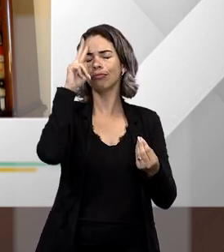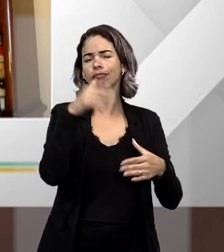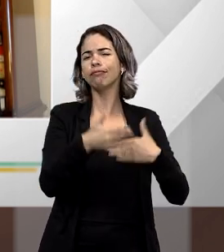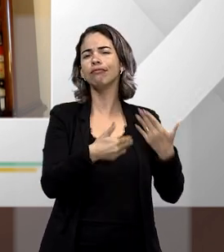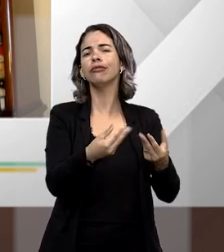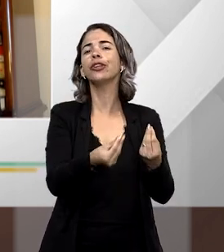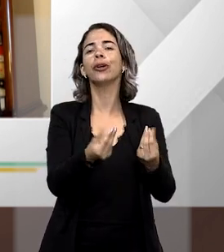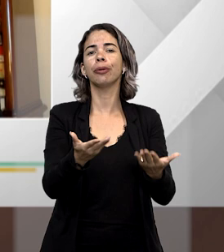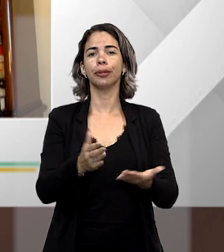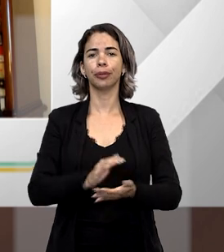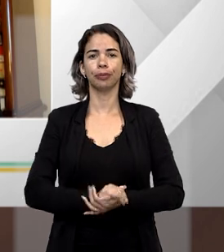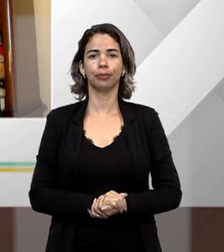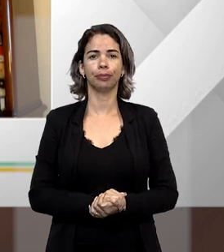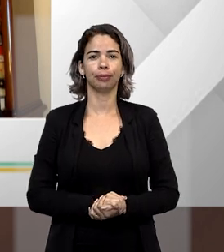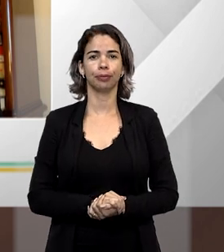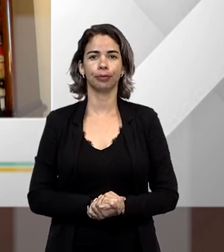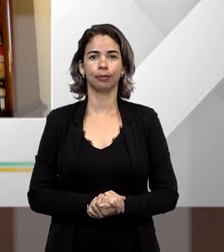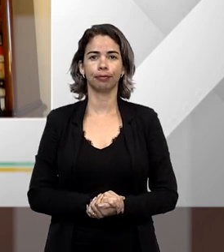nossa história?